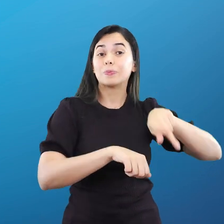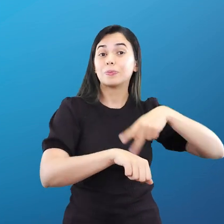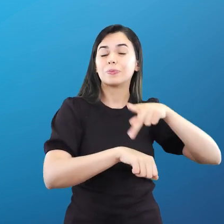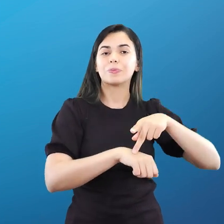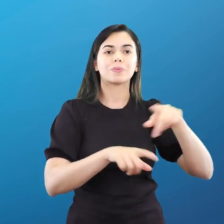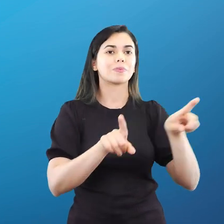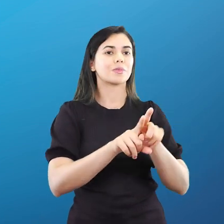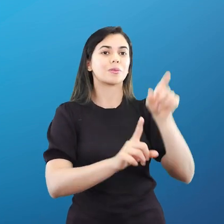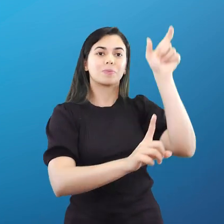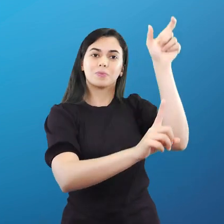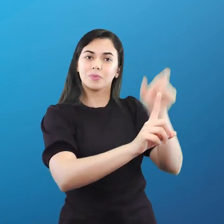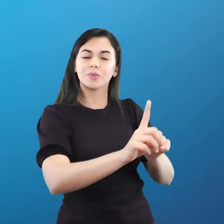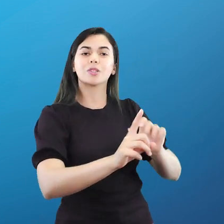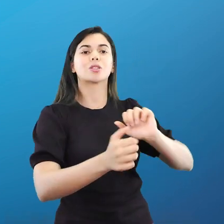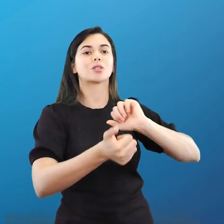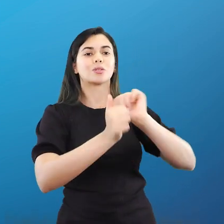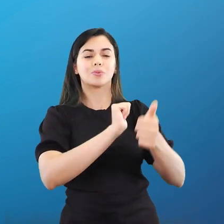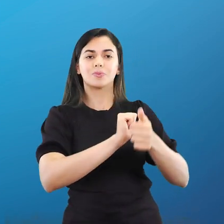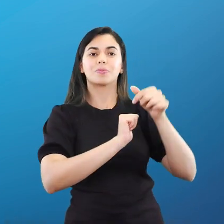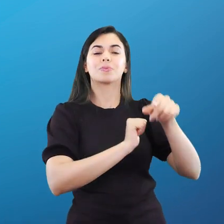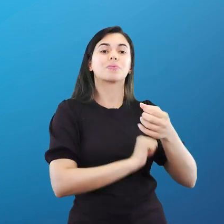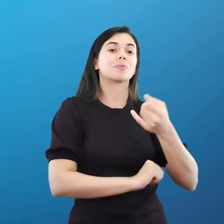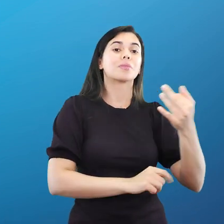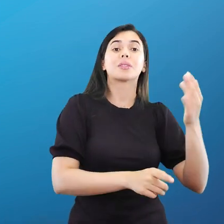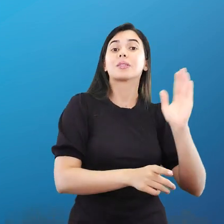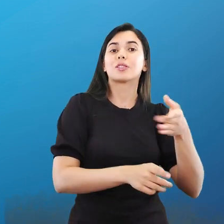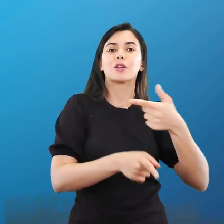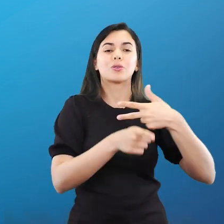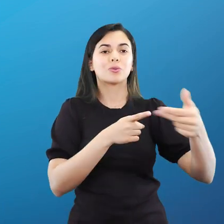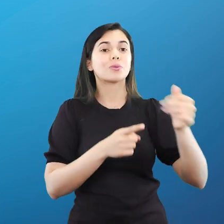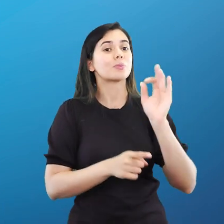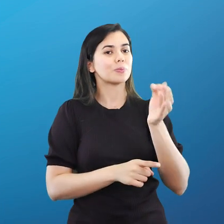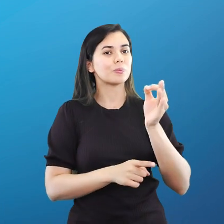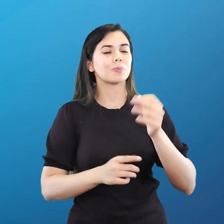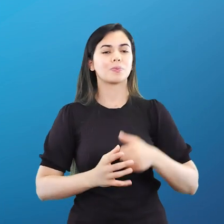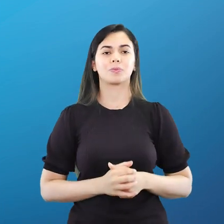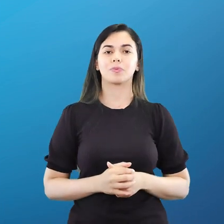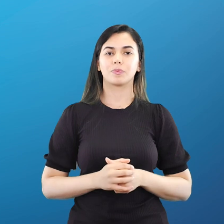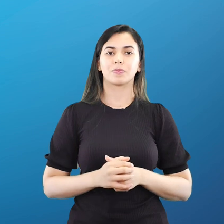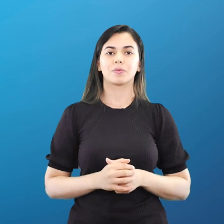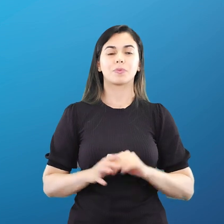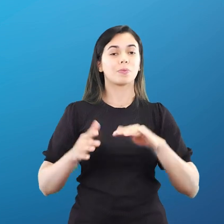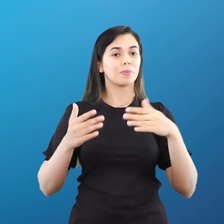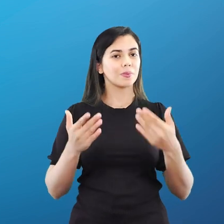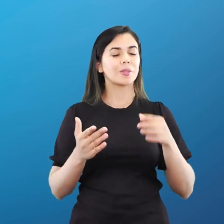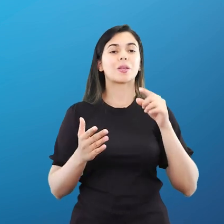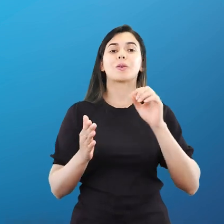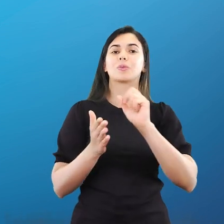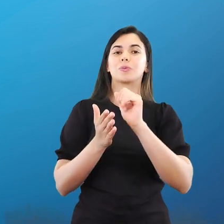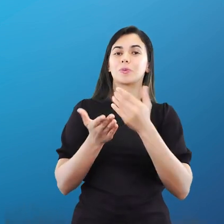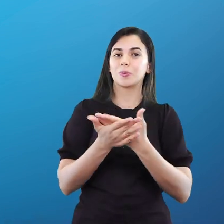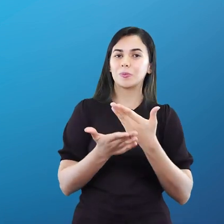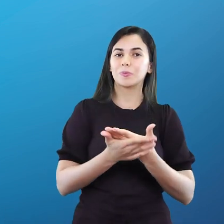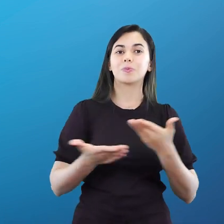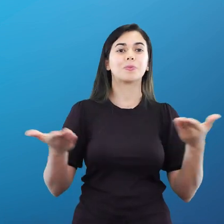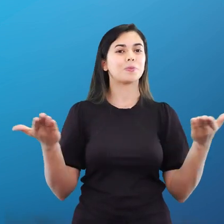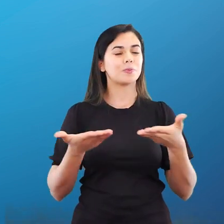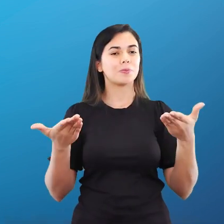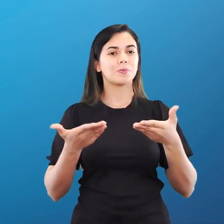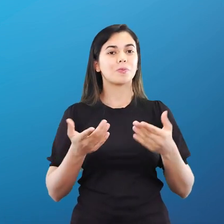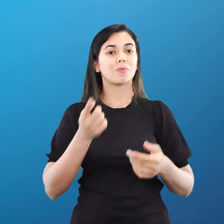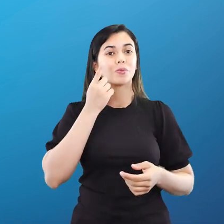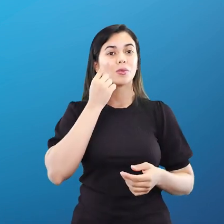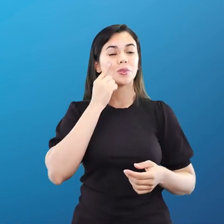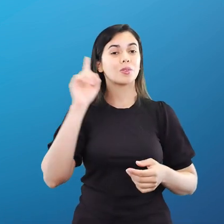times do Brasil pra essa competição lá em Paris, tá bom? Então, essa é a nossa aula de hoje. Na